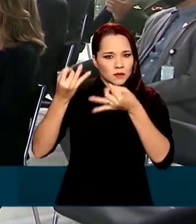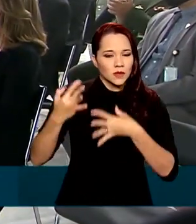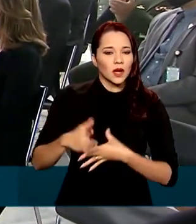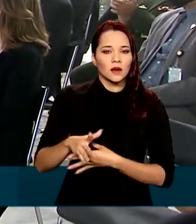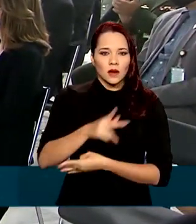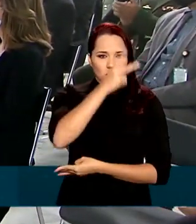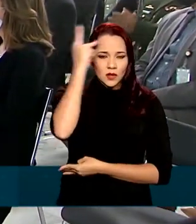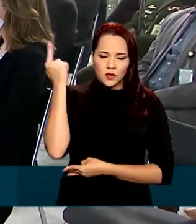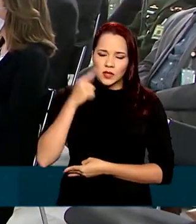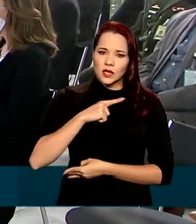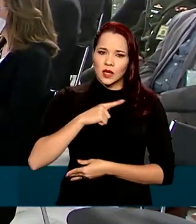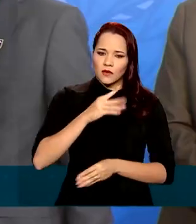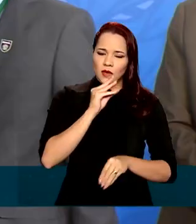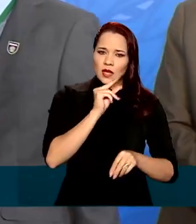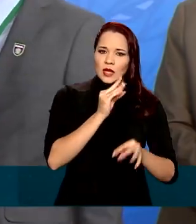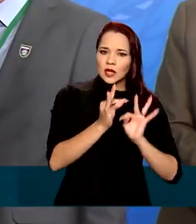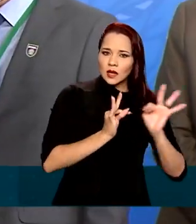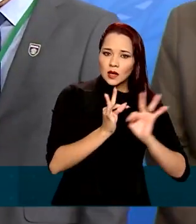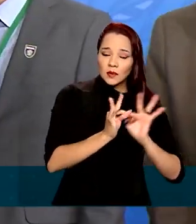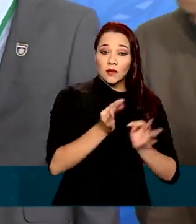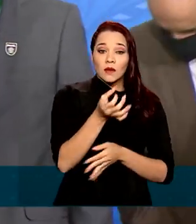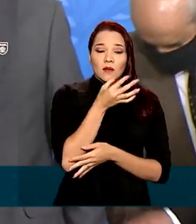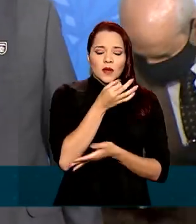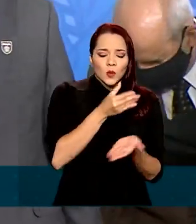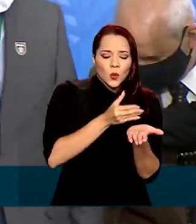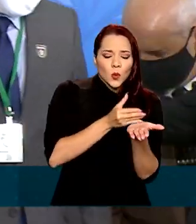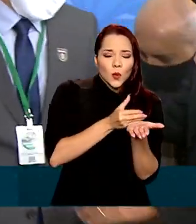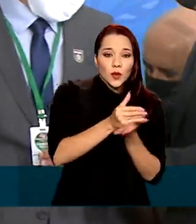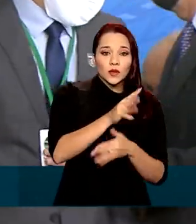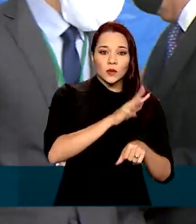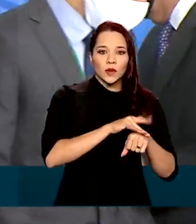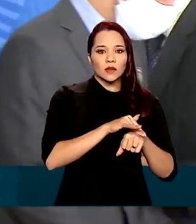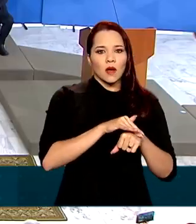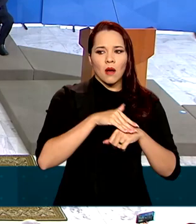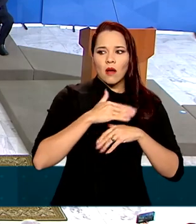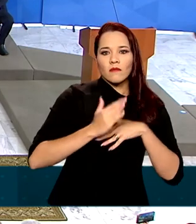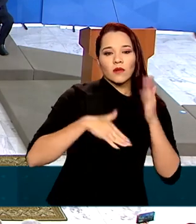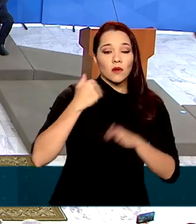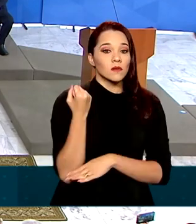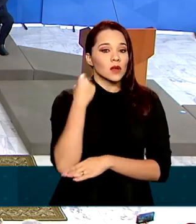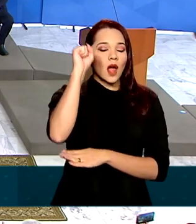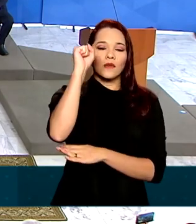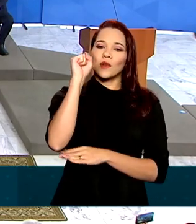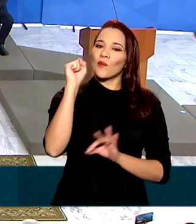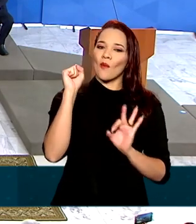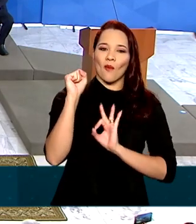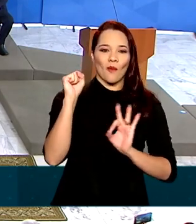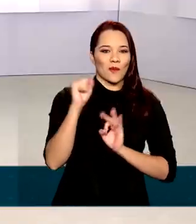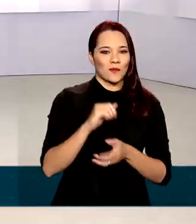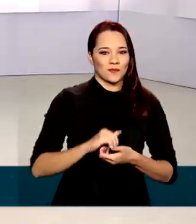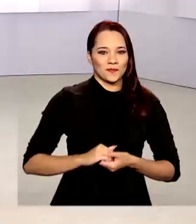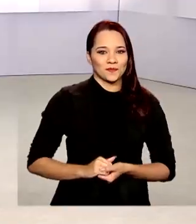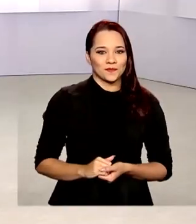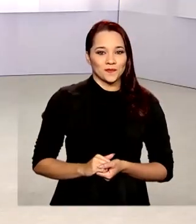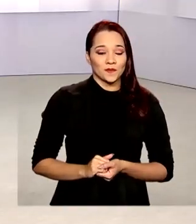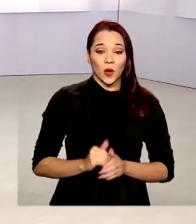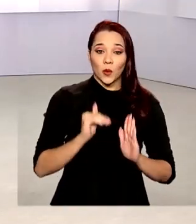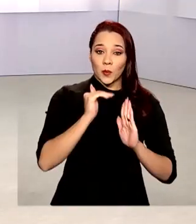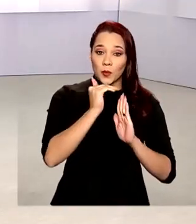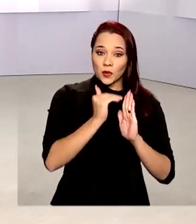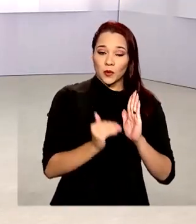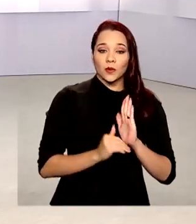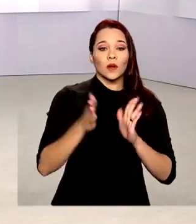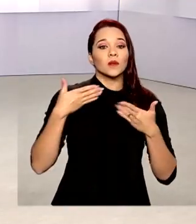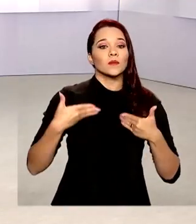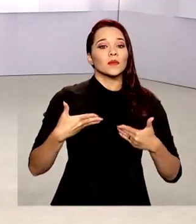pessoas que se trataram com remédios desde o início não evoluíram para quadros mais graves da doença. O protocolo do